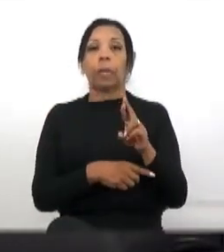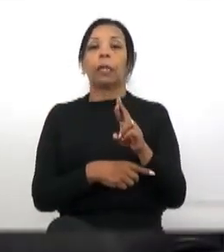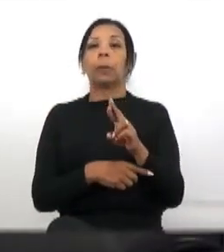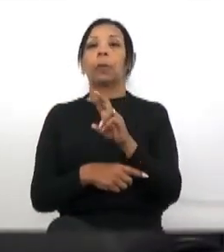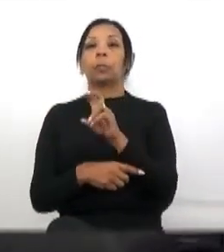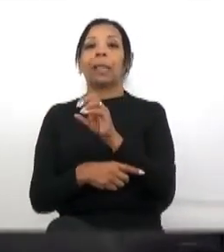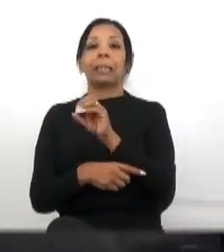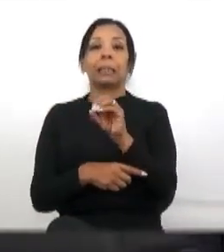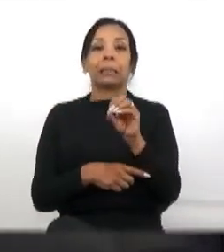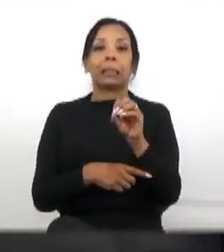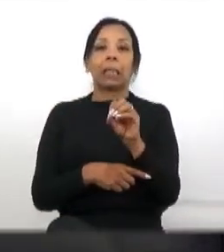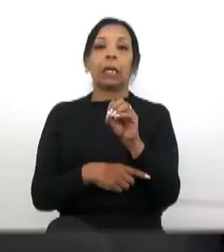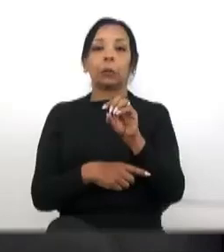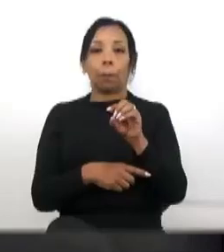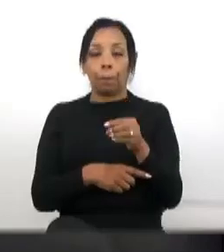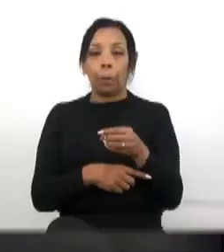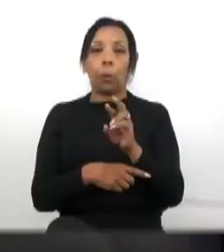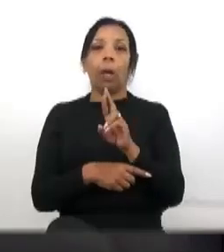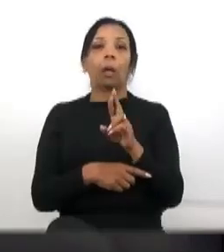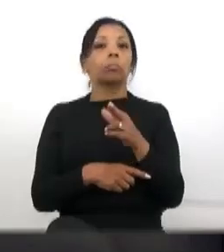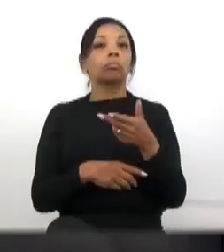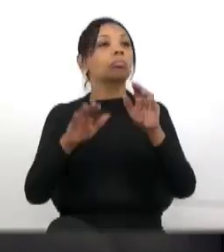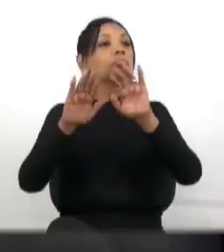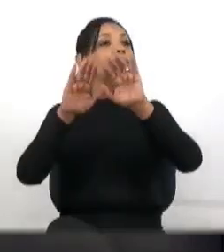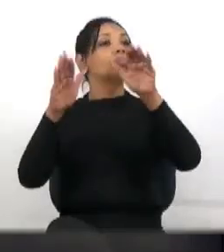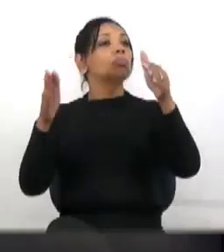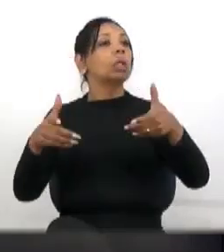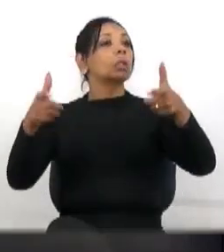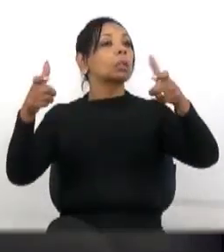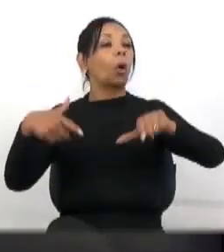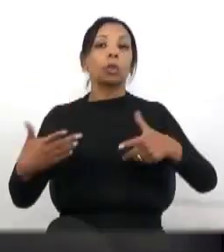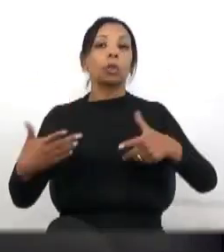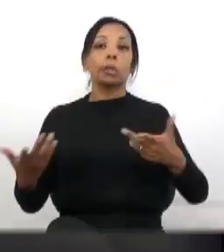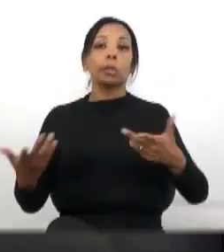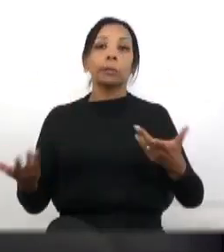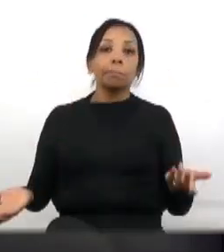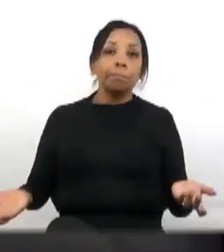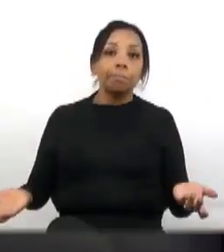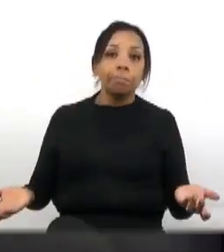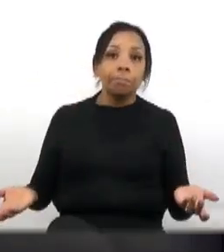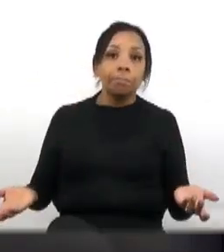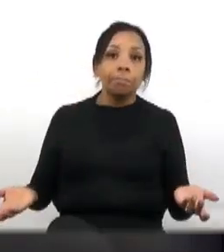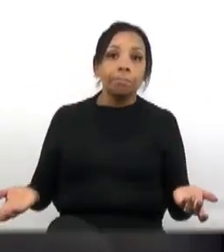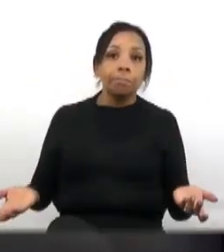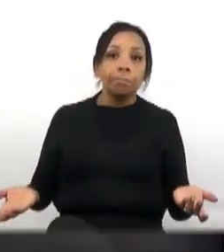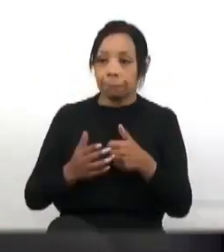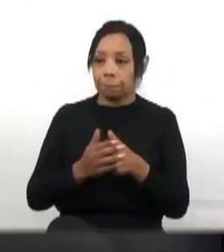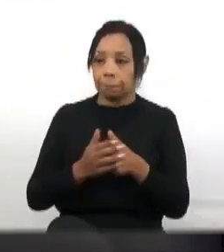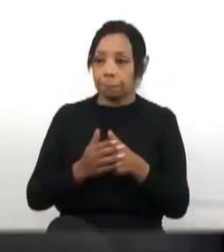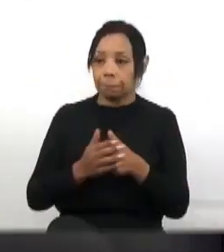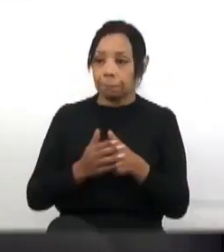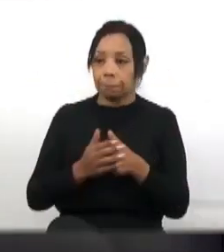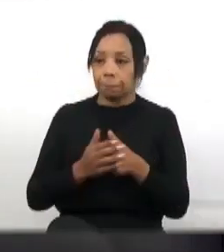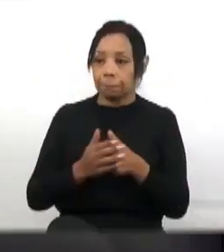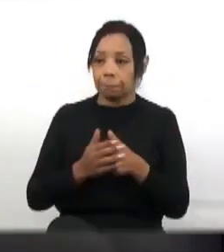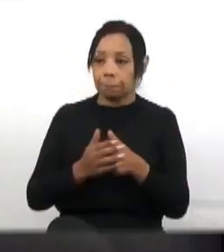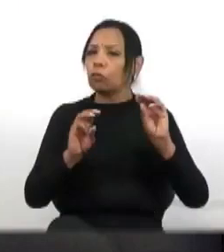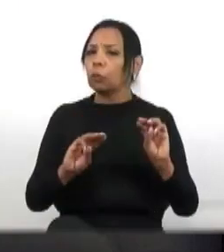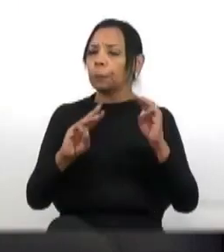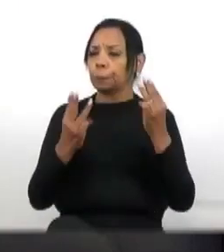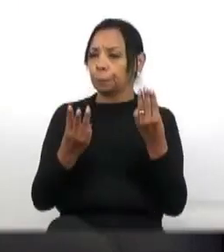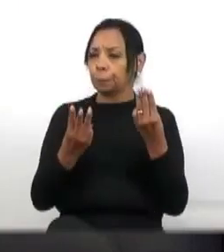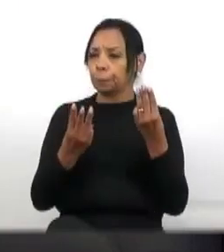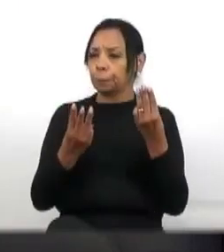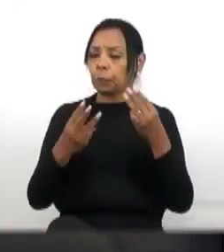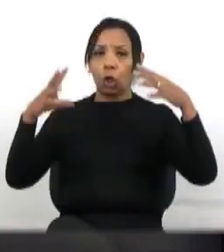lá, cadê a cobertura? Não tem, para piorar, primeira vez que foram fazer um show, choveu, não teve show,